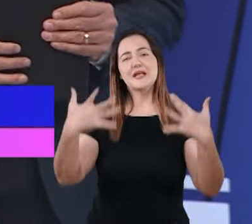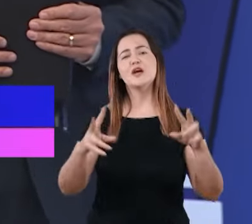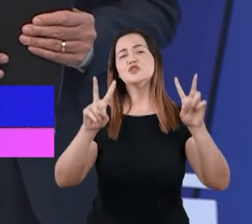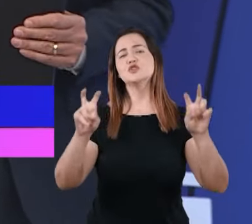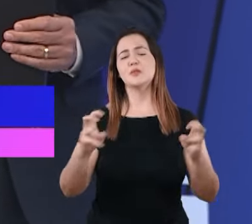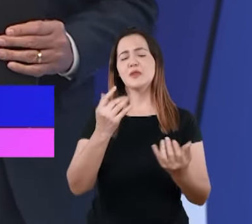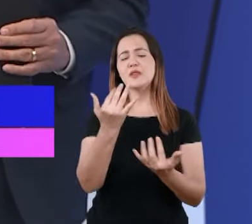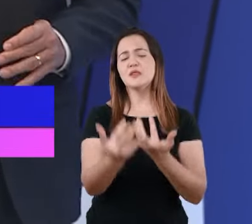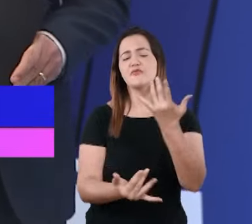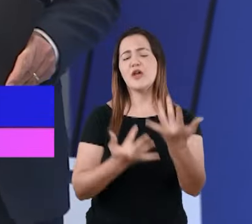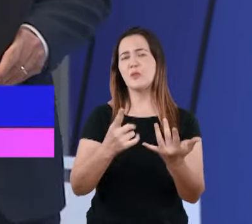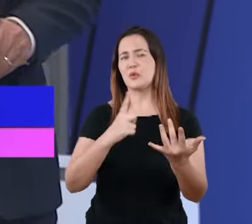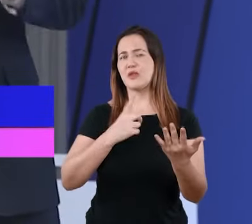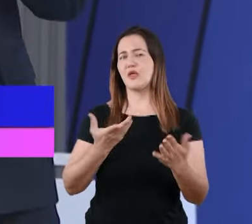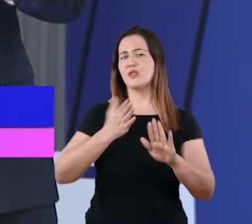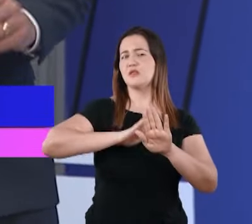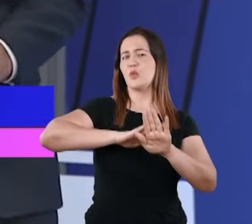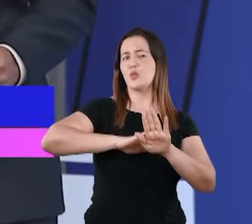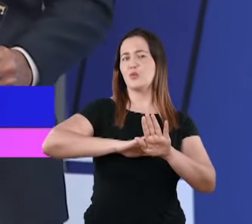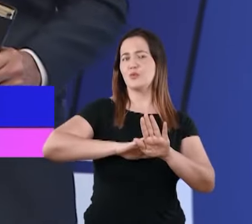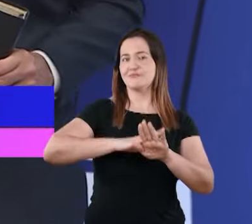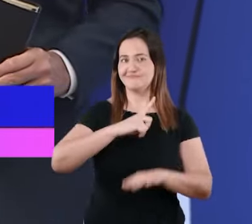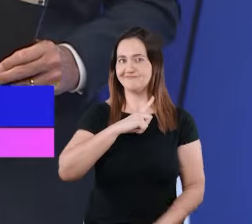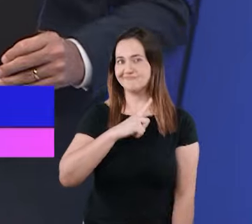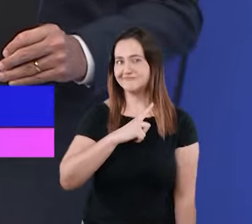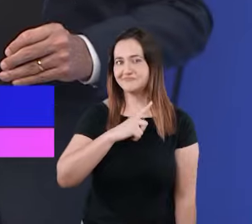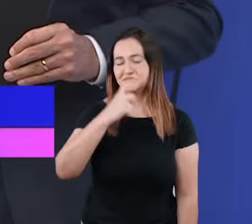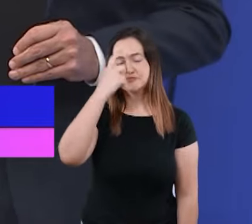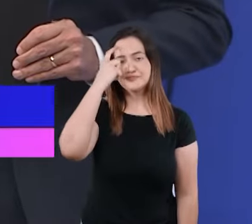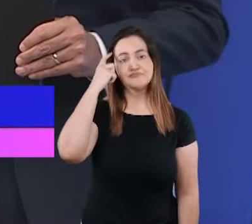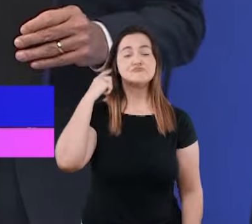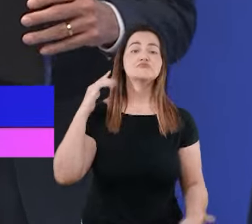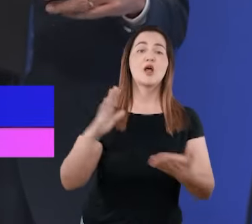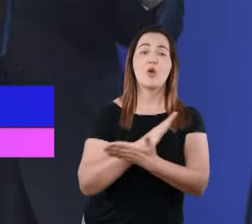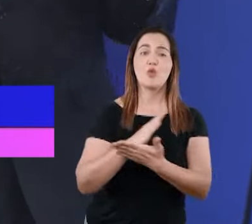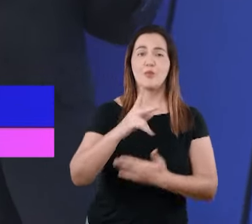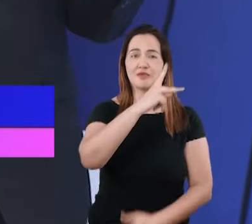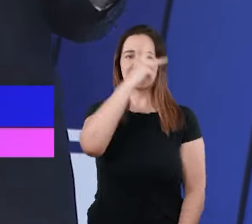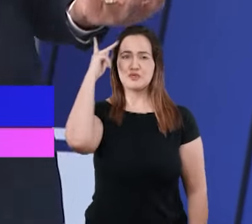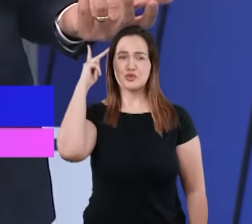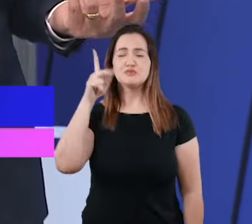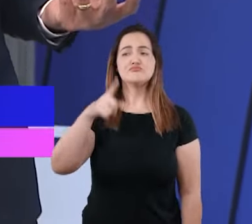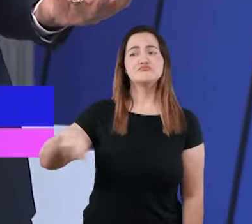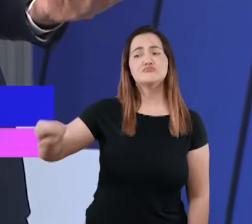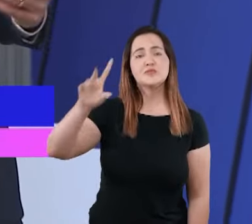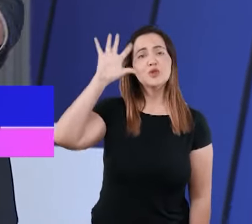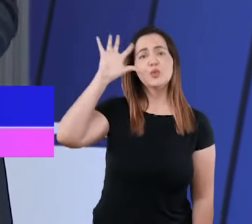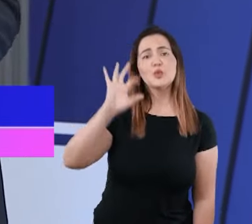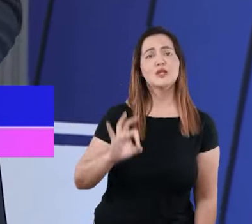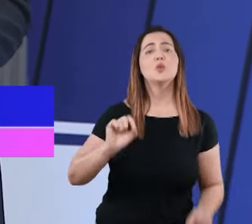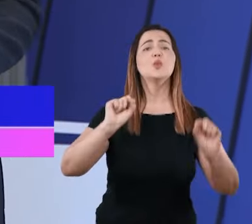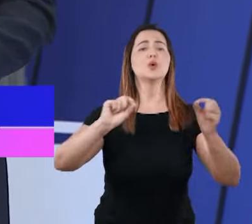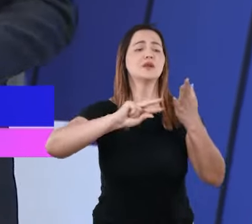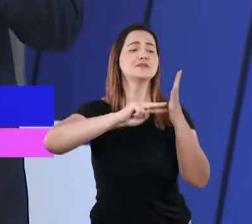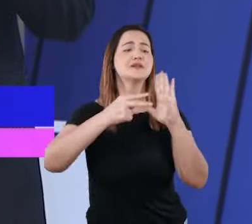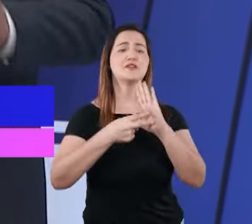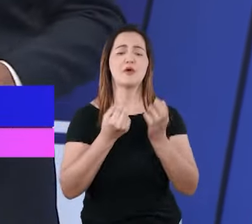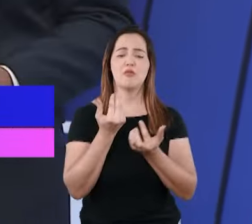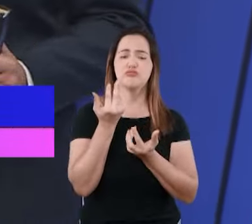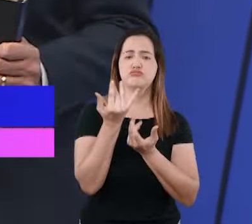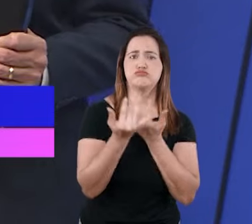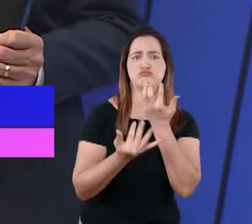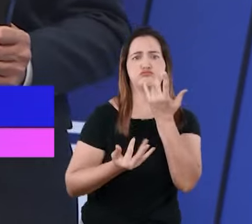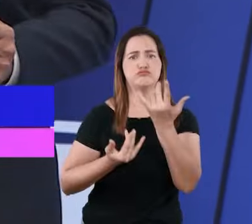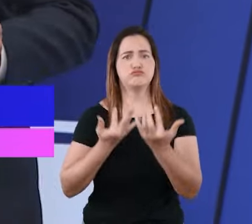do inferno. Para algumas pessoas, existe uma má compreensão do que é o inferno. Existem